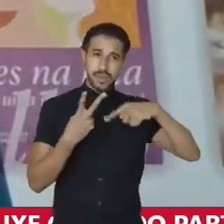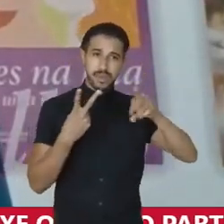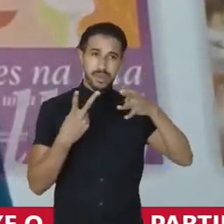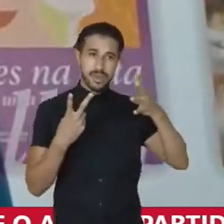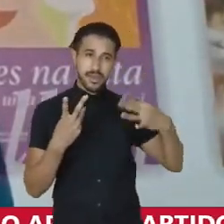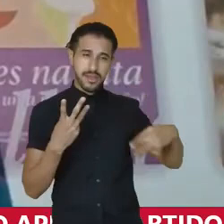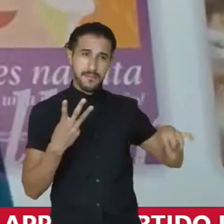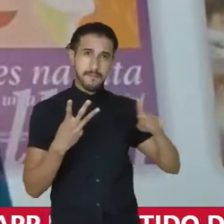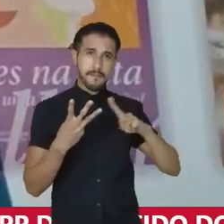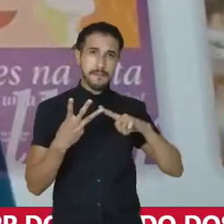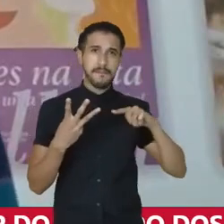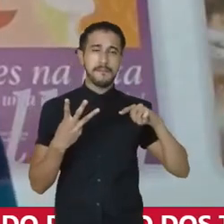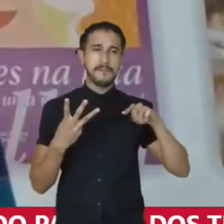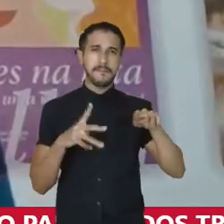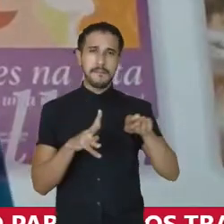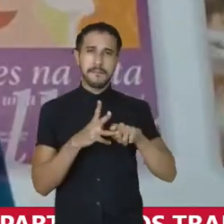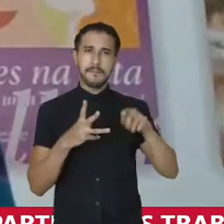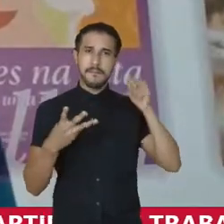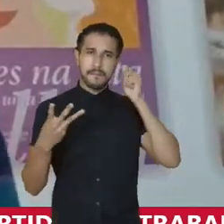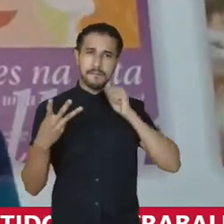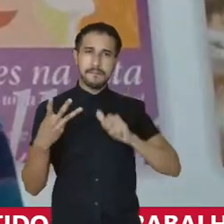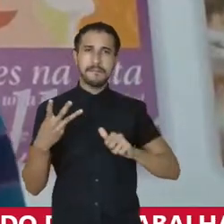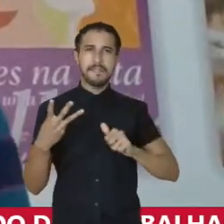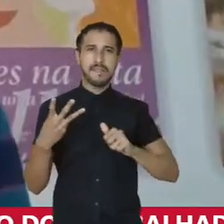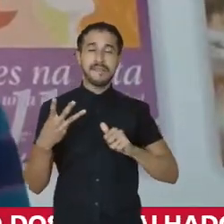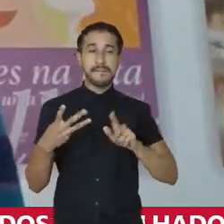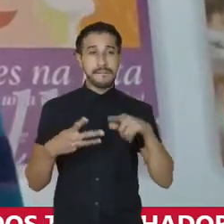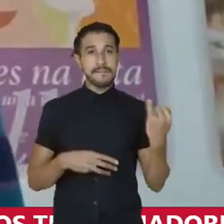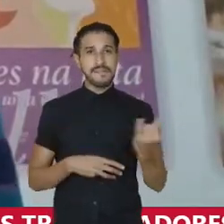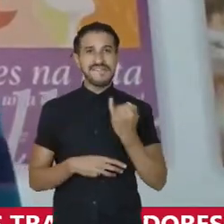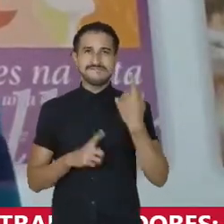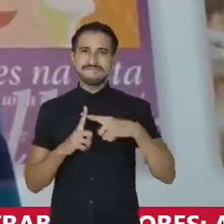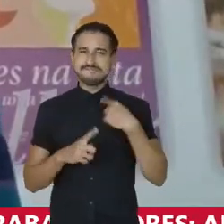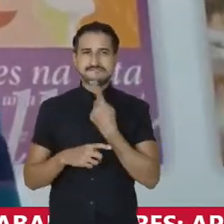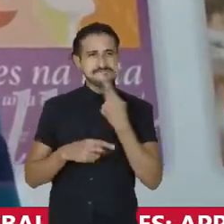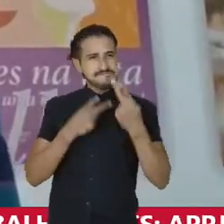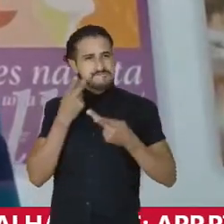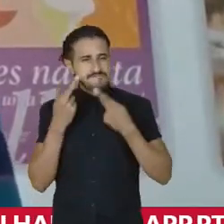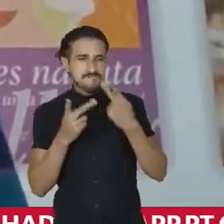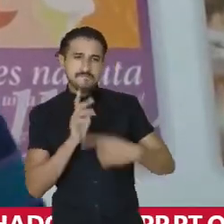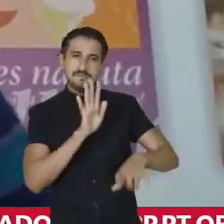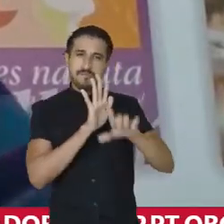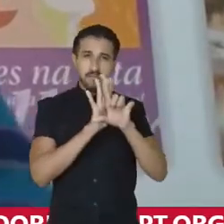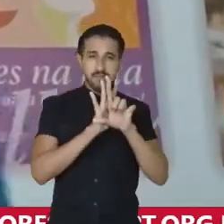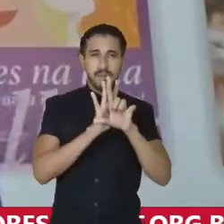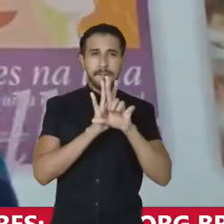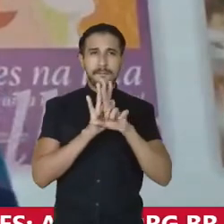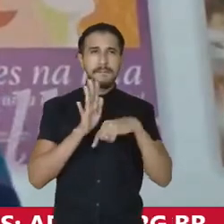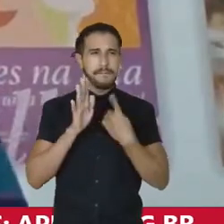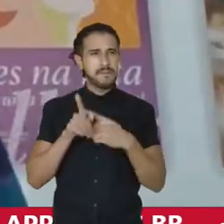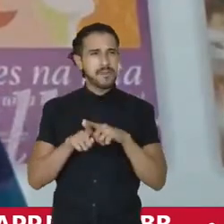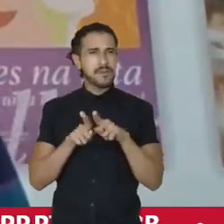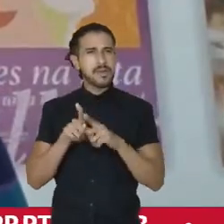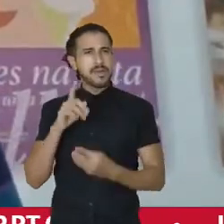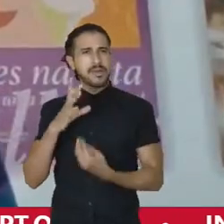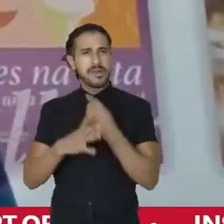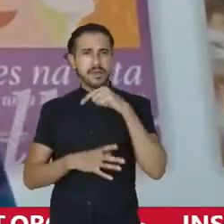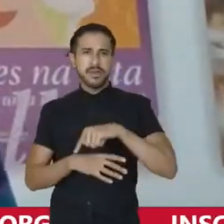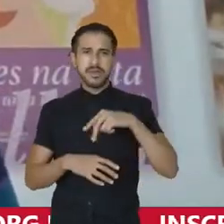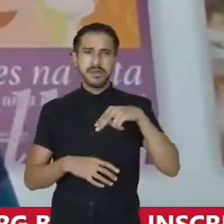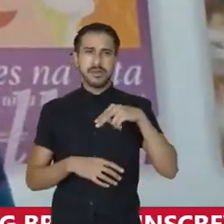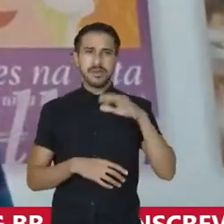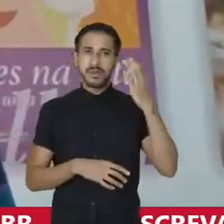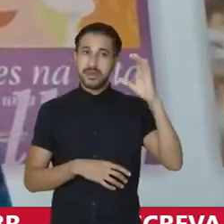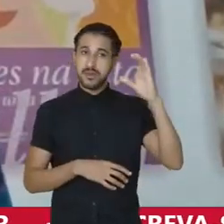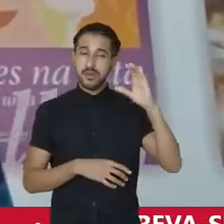LGBTQIA+, e também as mulheres. Muito importante que a gente está falando de legislação, a gente também construiu aqui em Niterá uma